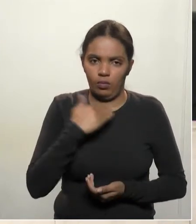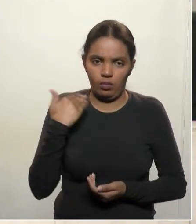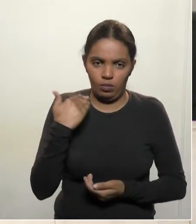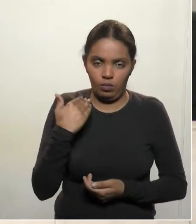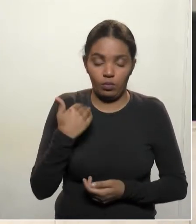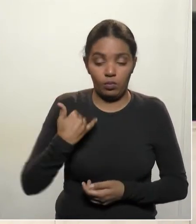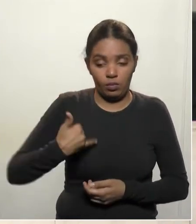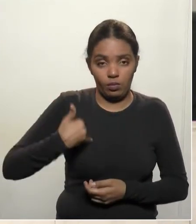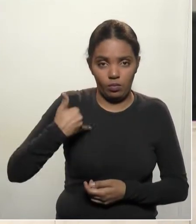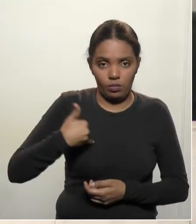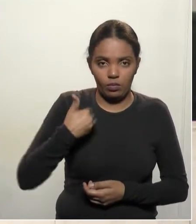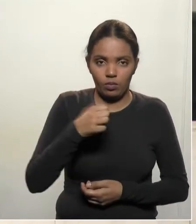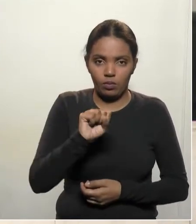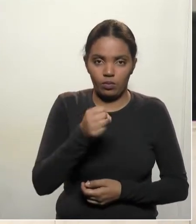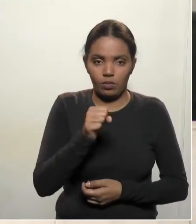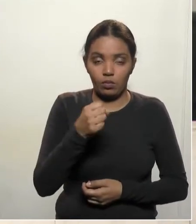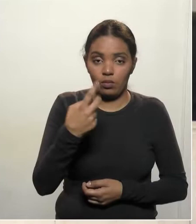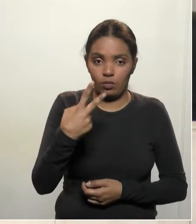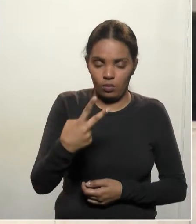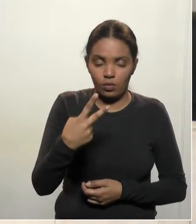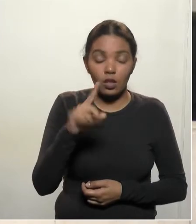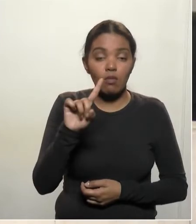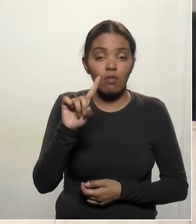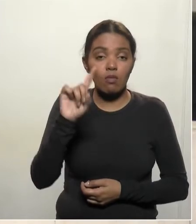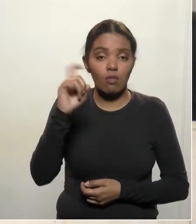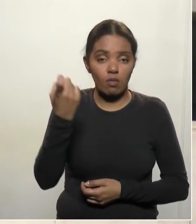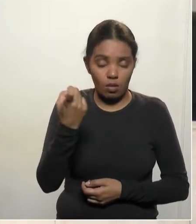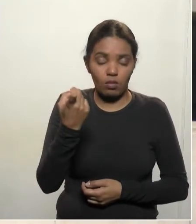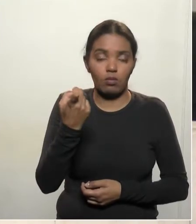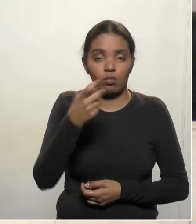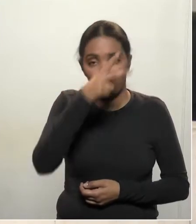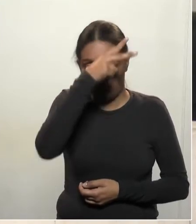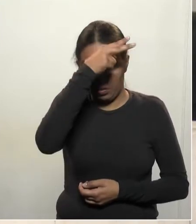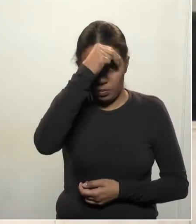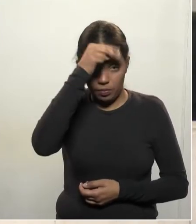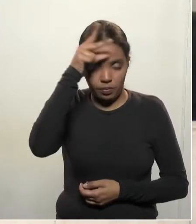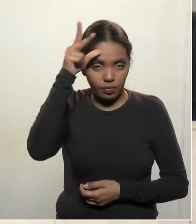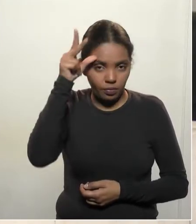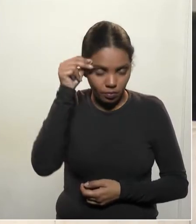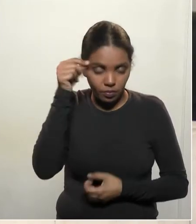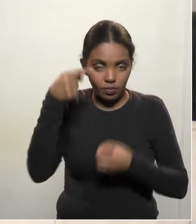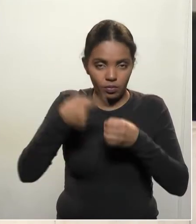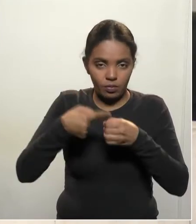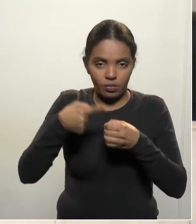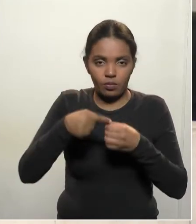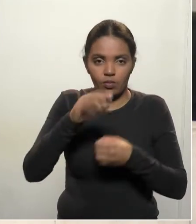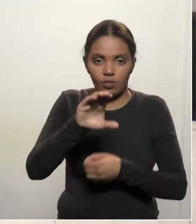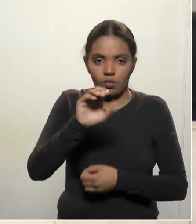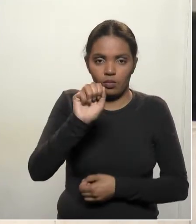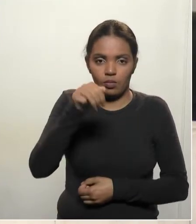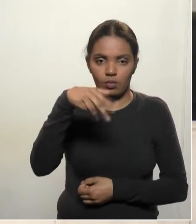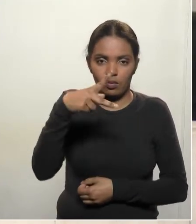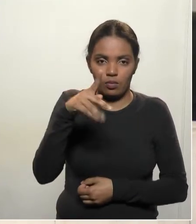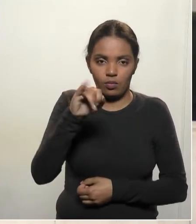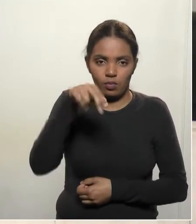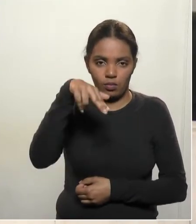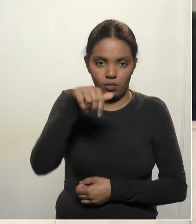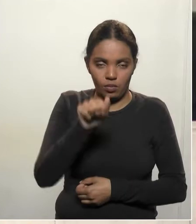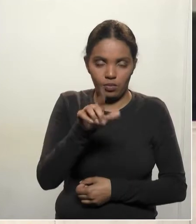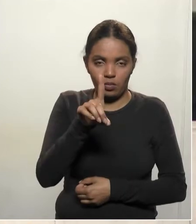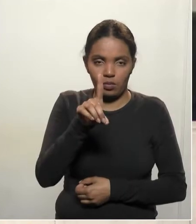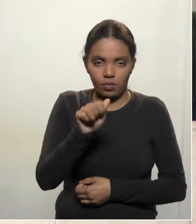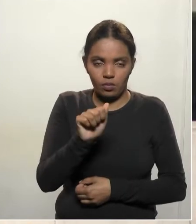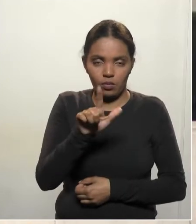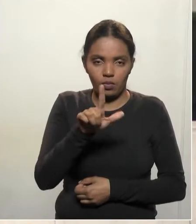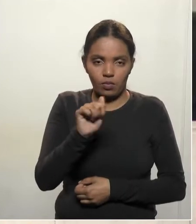aos 82 anos de idade o ex-prefeito de Campim da Lagoa por dois mandatos, o mero Vicente de Paula, o ex